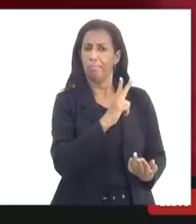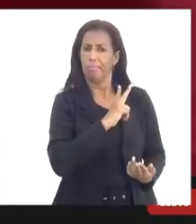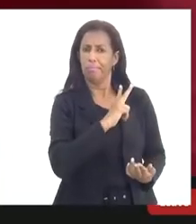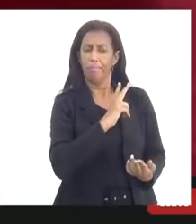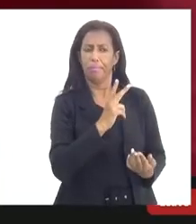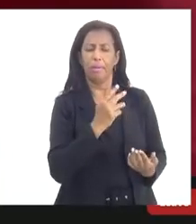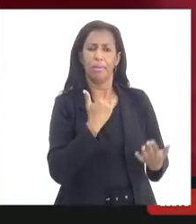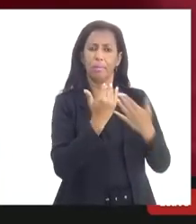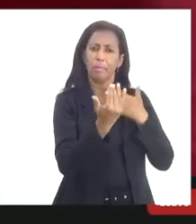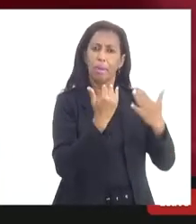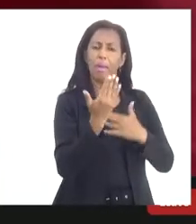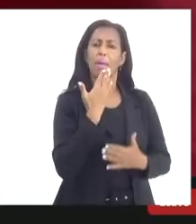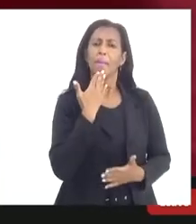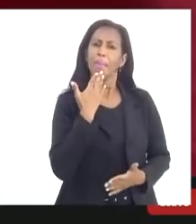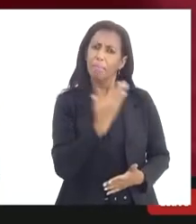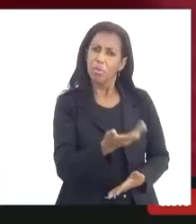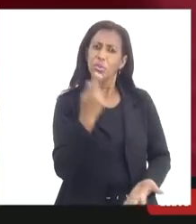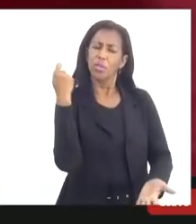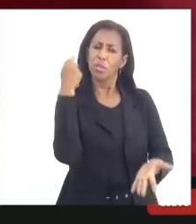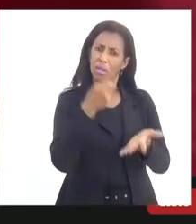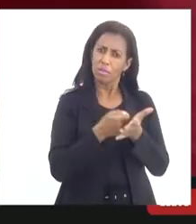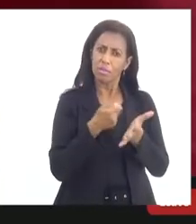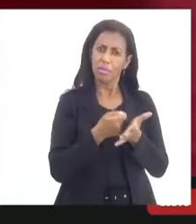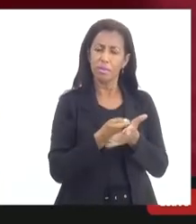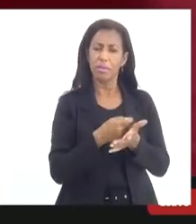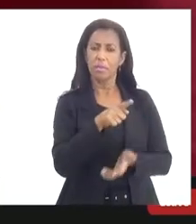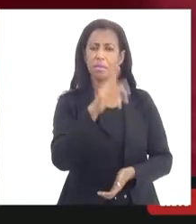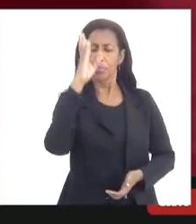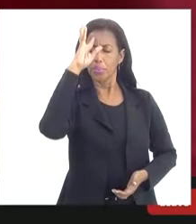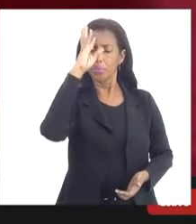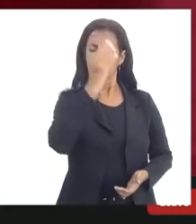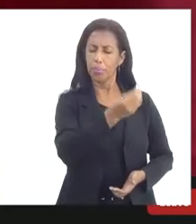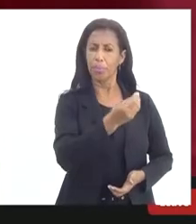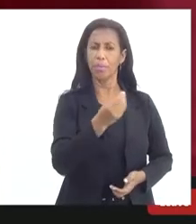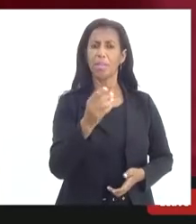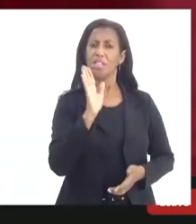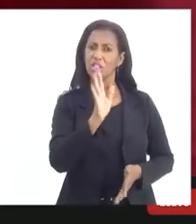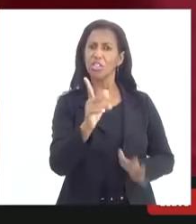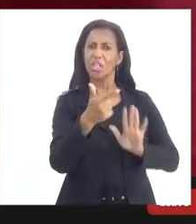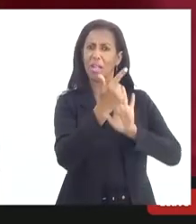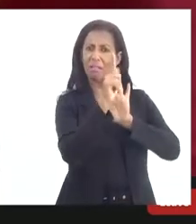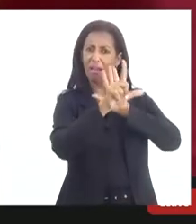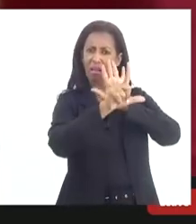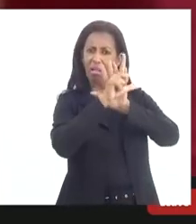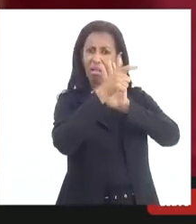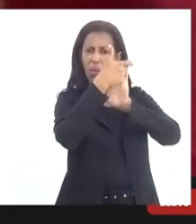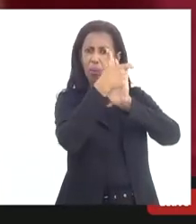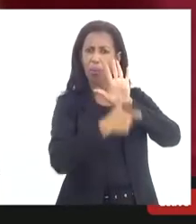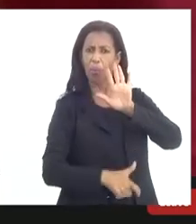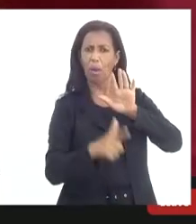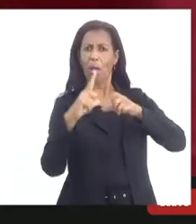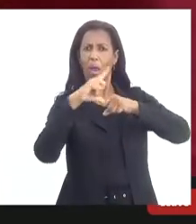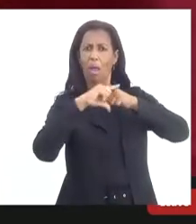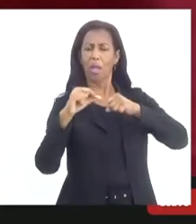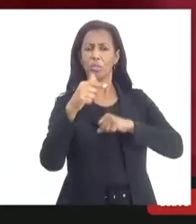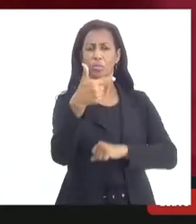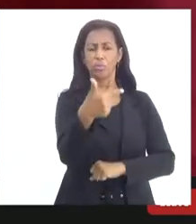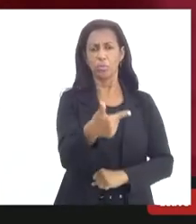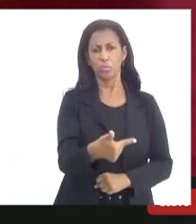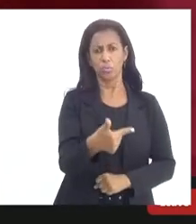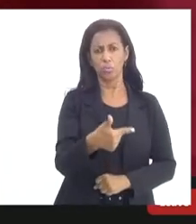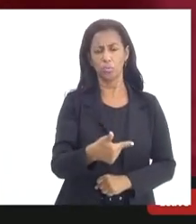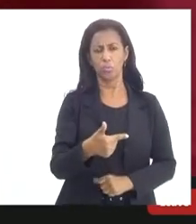pedir efetivamente que essa decisão né que está aqui prevista no artigo segundo